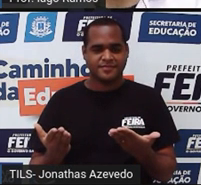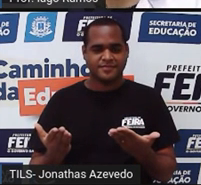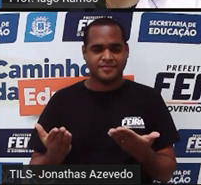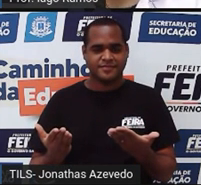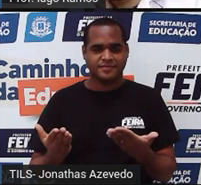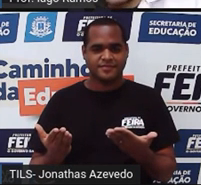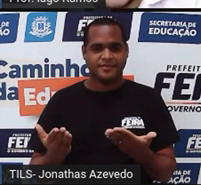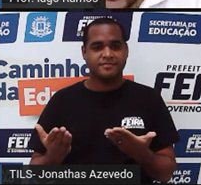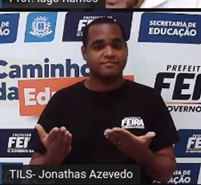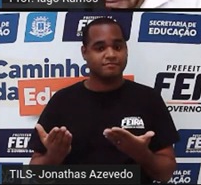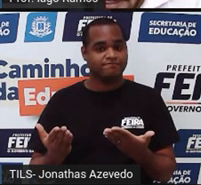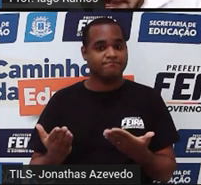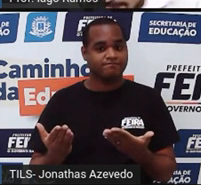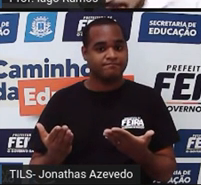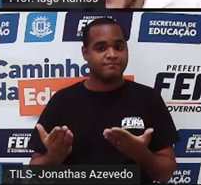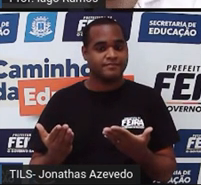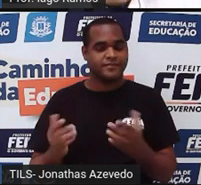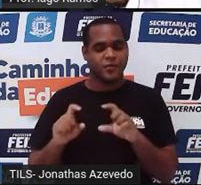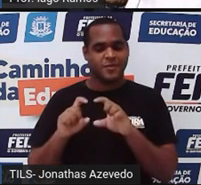456 milhões,